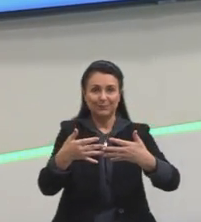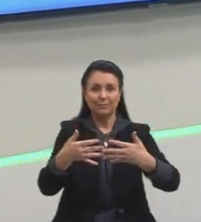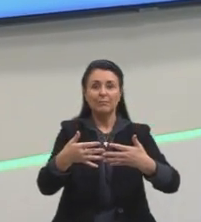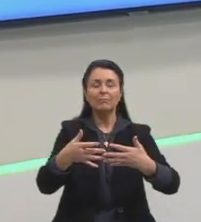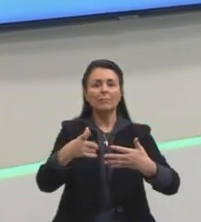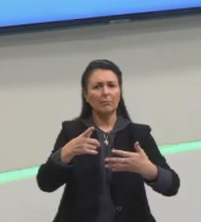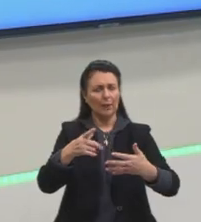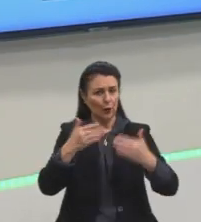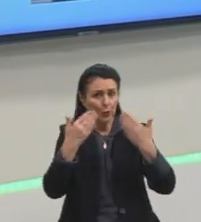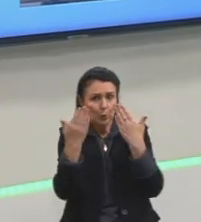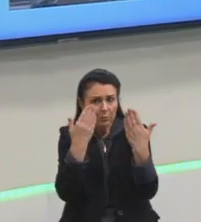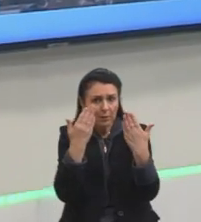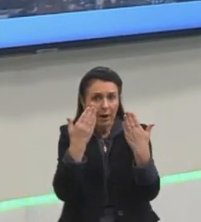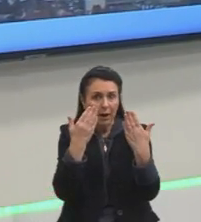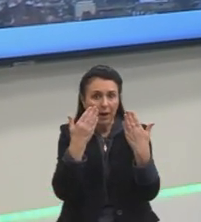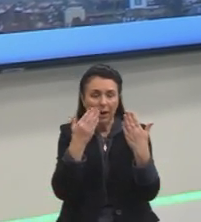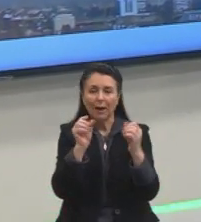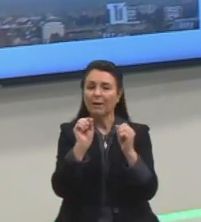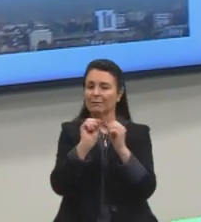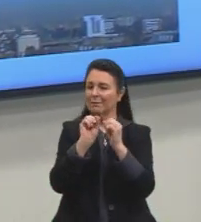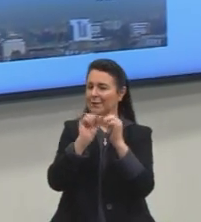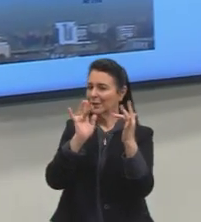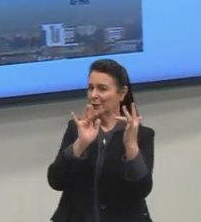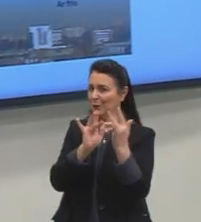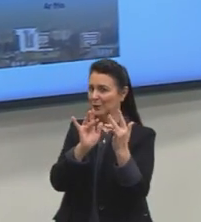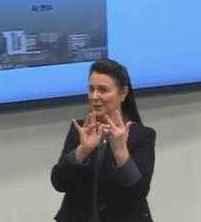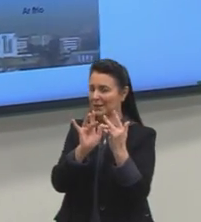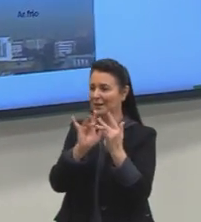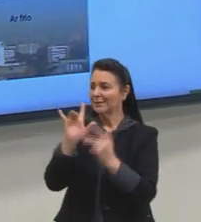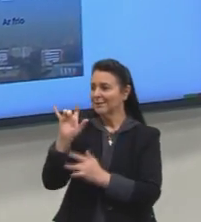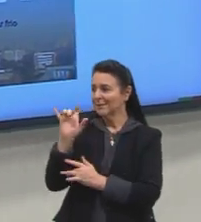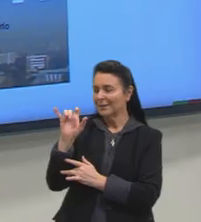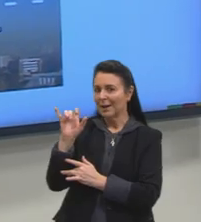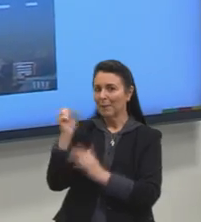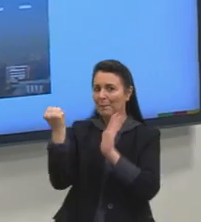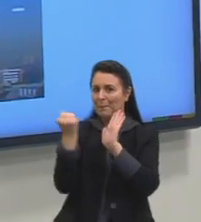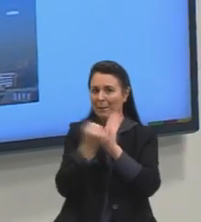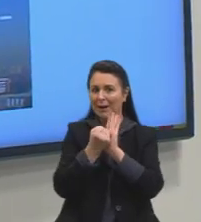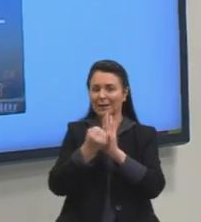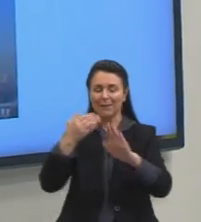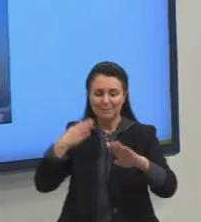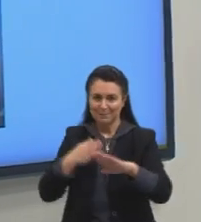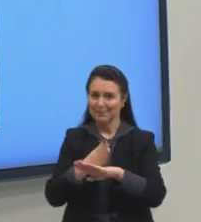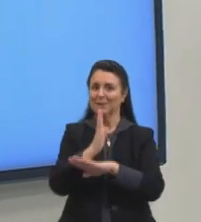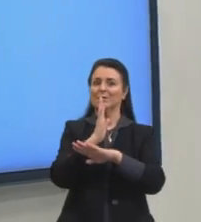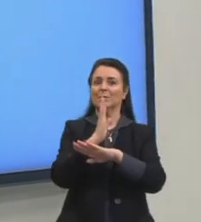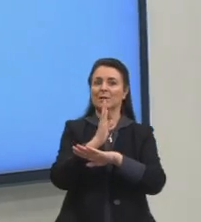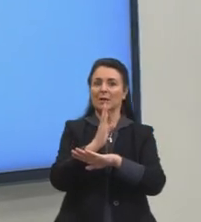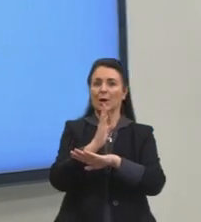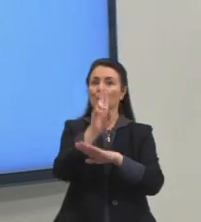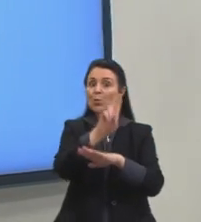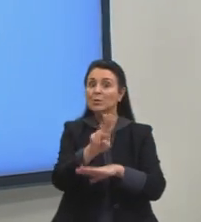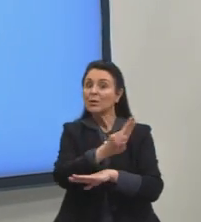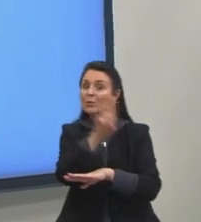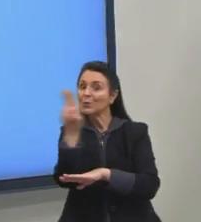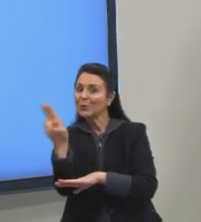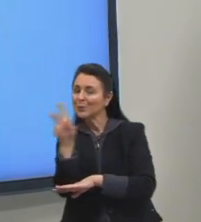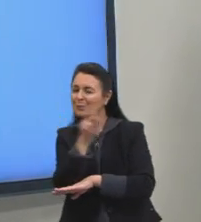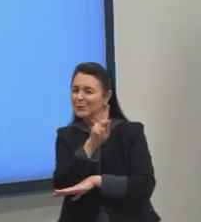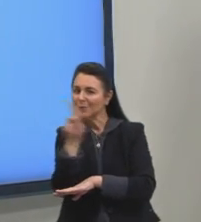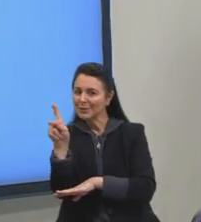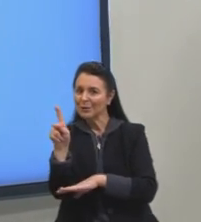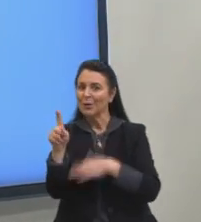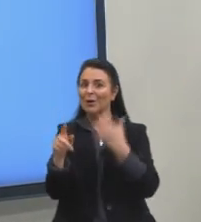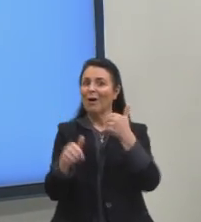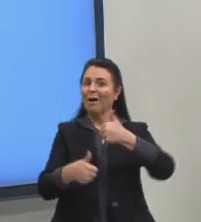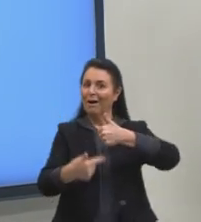tem dúvida, me chama, marca no Instagram lá, tá estudando, pá, partiu passar, bota lá o nosso nomezinho, dá aquela marcadinha, aquela curtida,